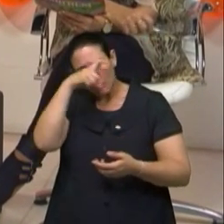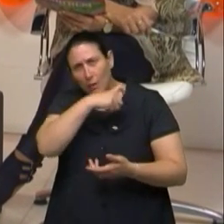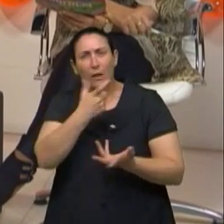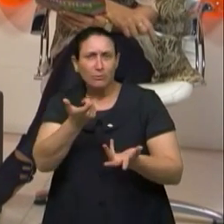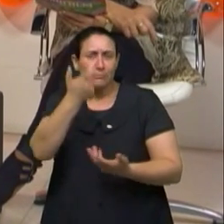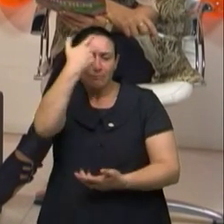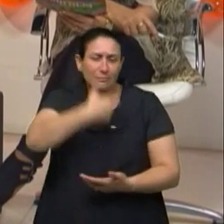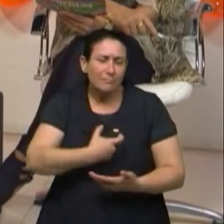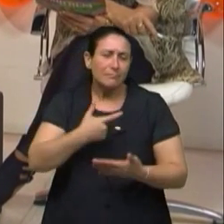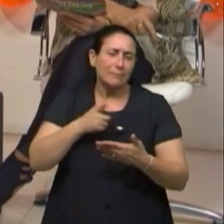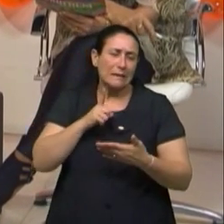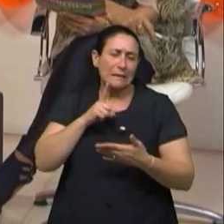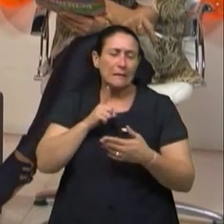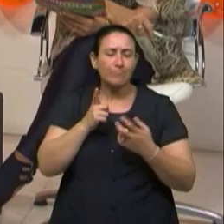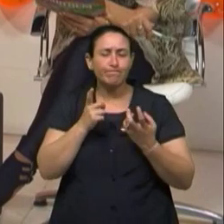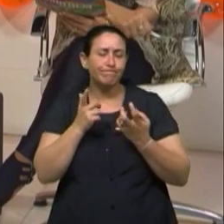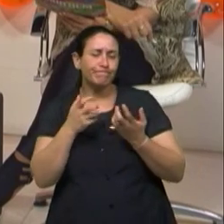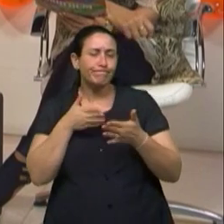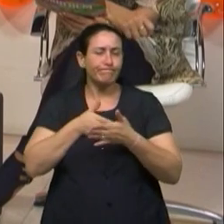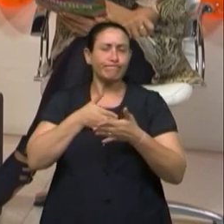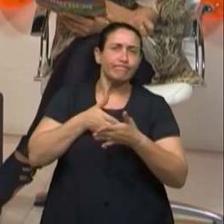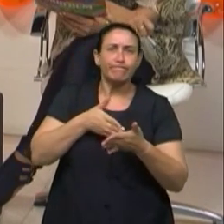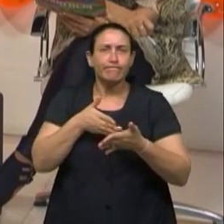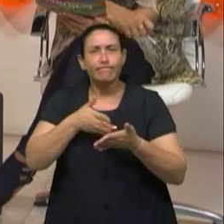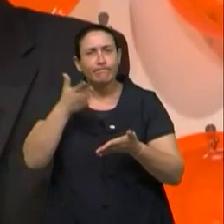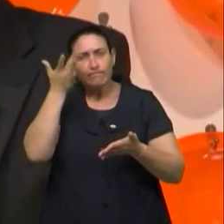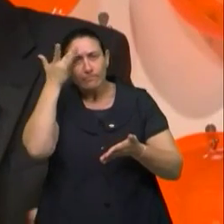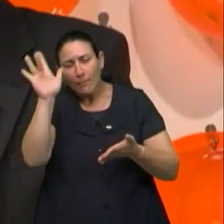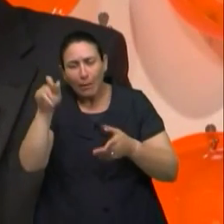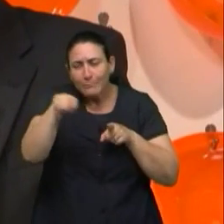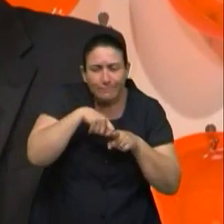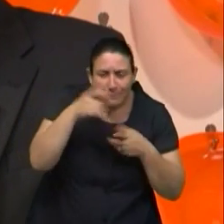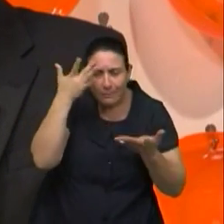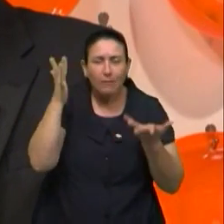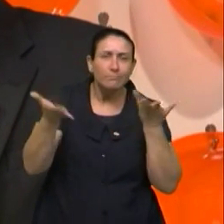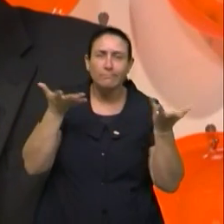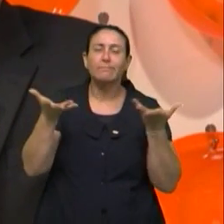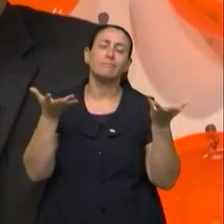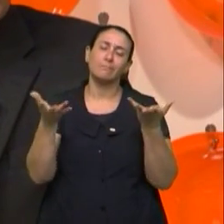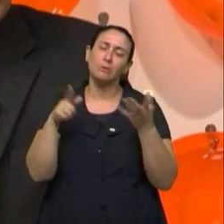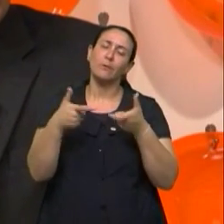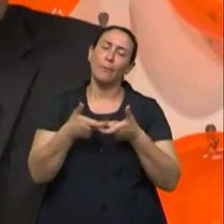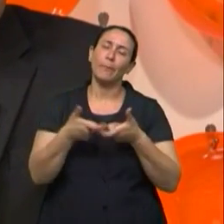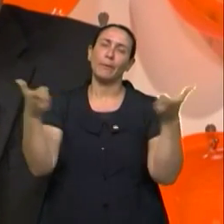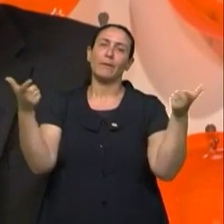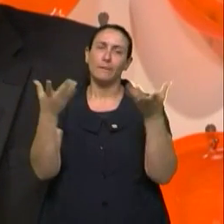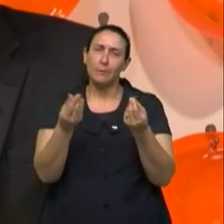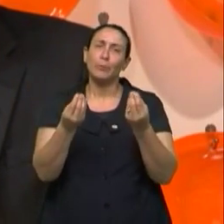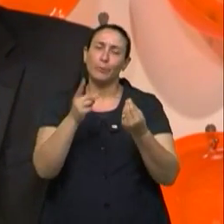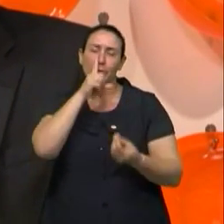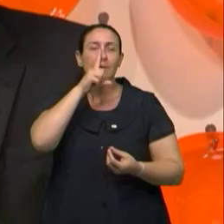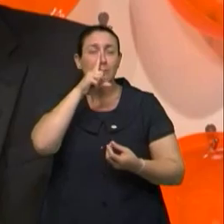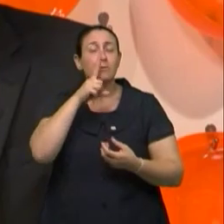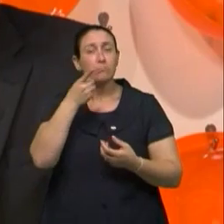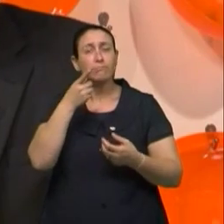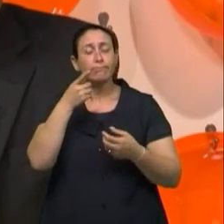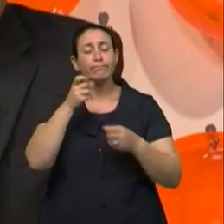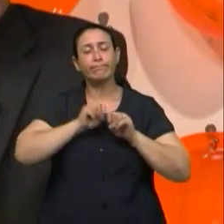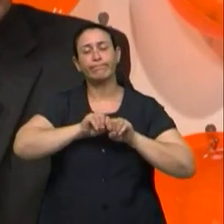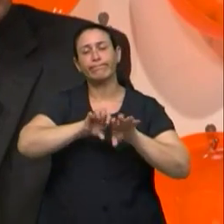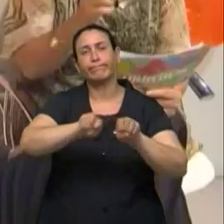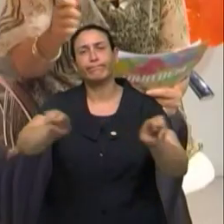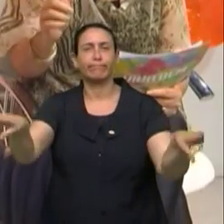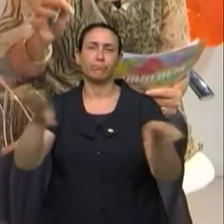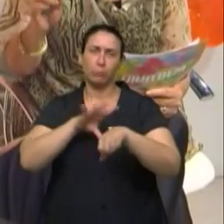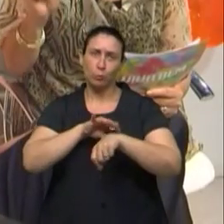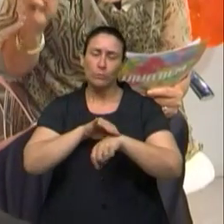muitas vezes, do uso do preservativo, né? E isso, obviamente, aumenta muito o risco da infecção pelo vírus.